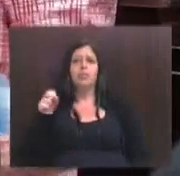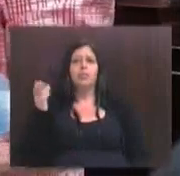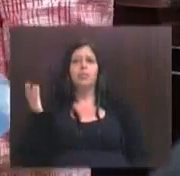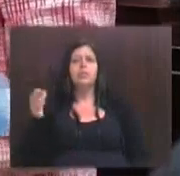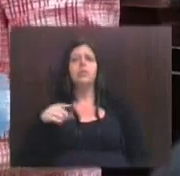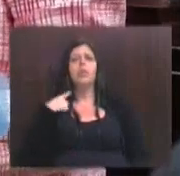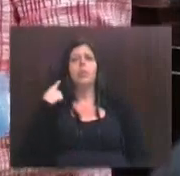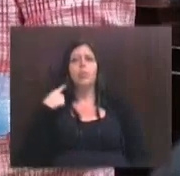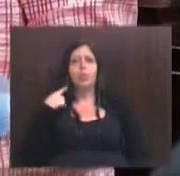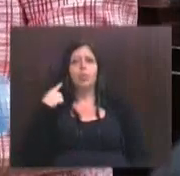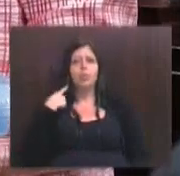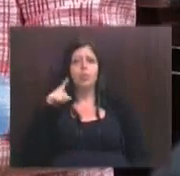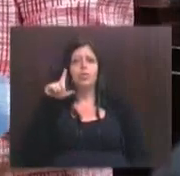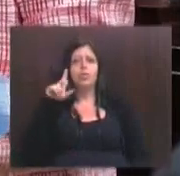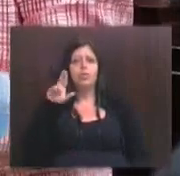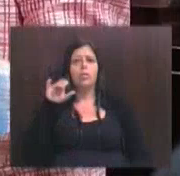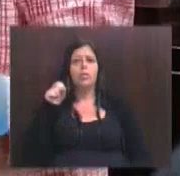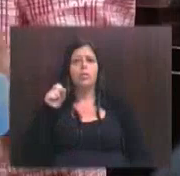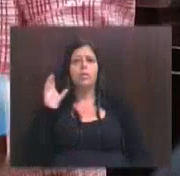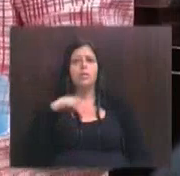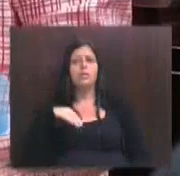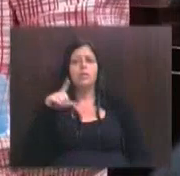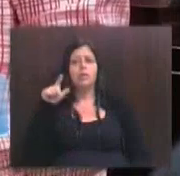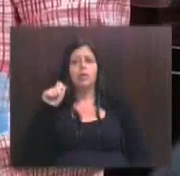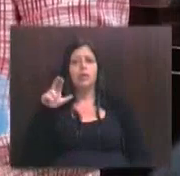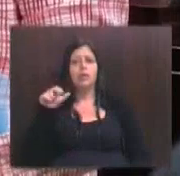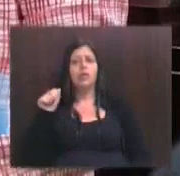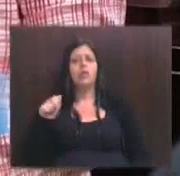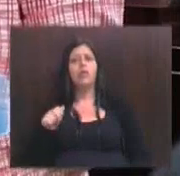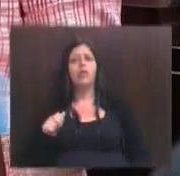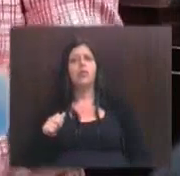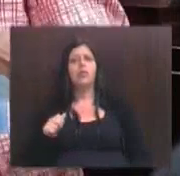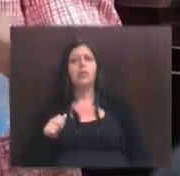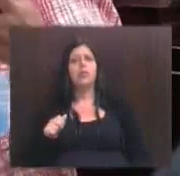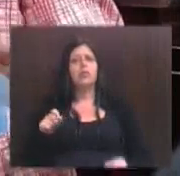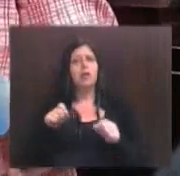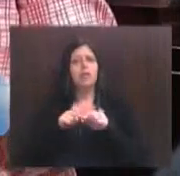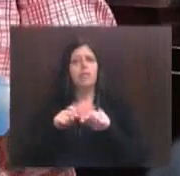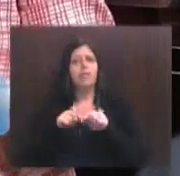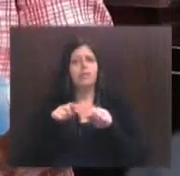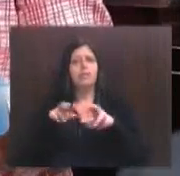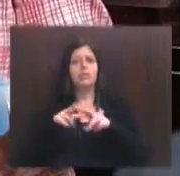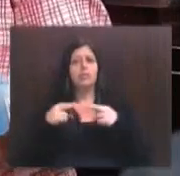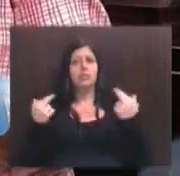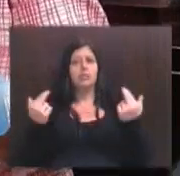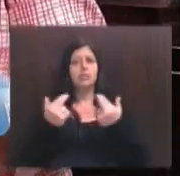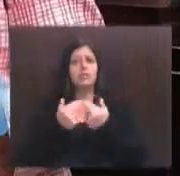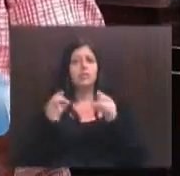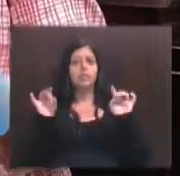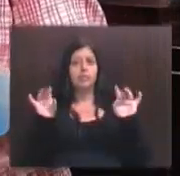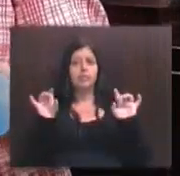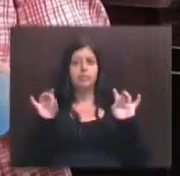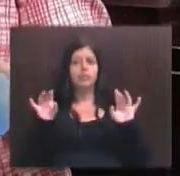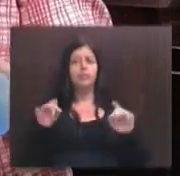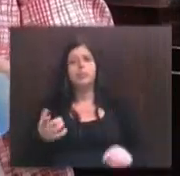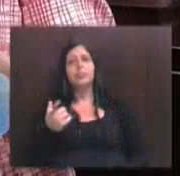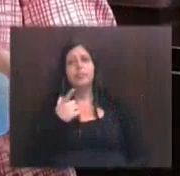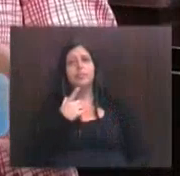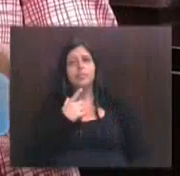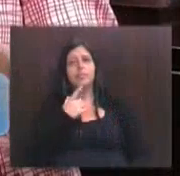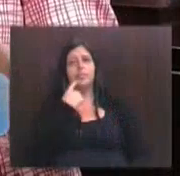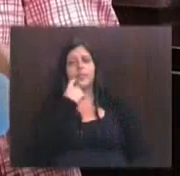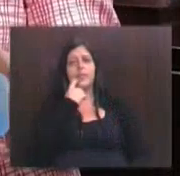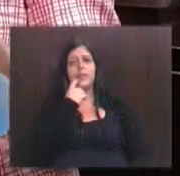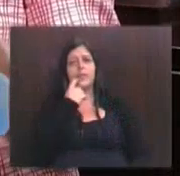deputado Luiz Augusto Lara, que nos proporciona este grande expediente especial. Quero, também, podia